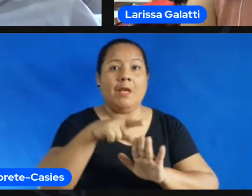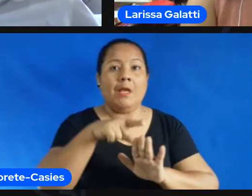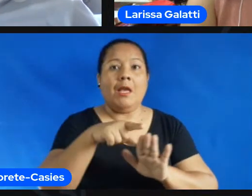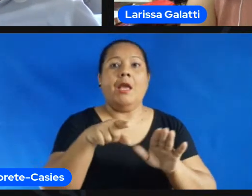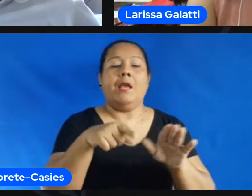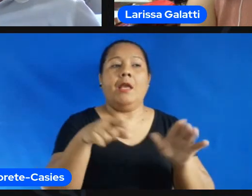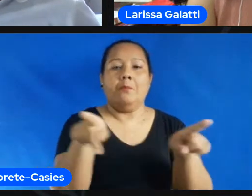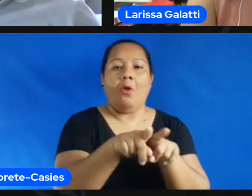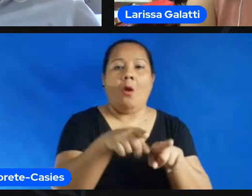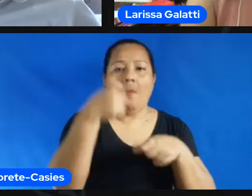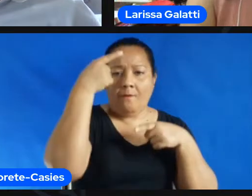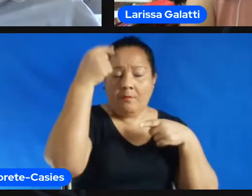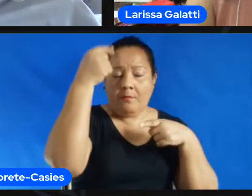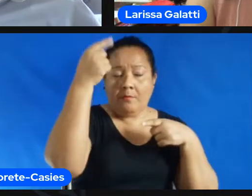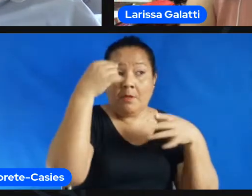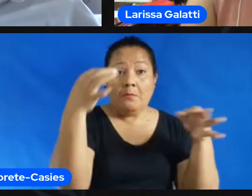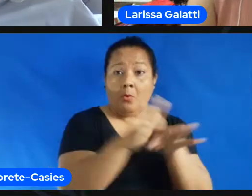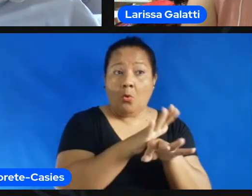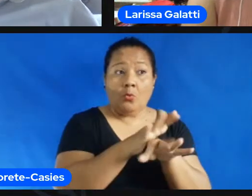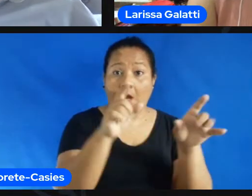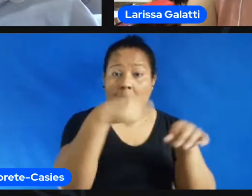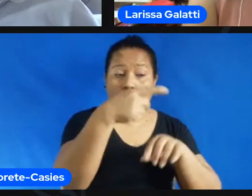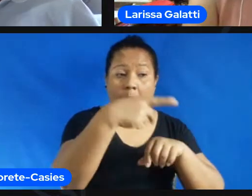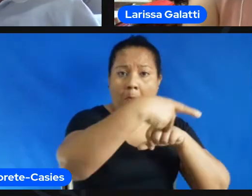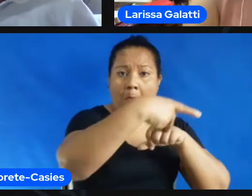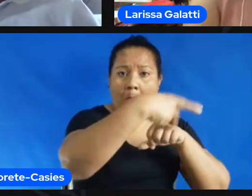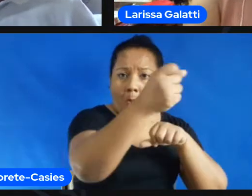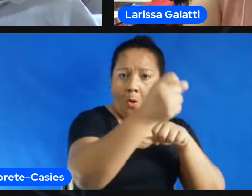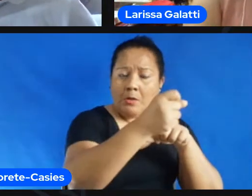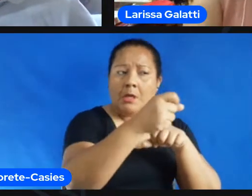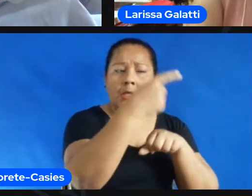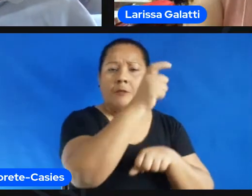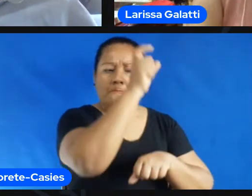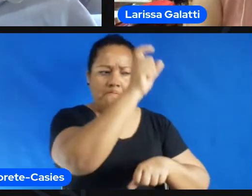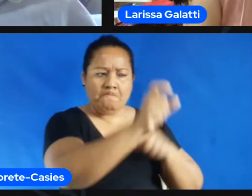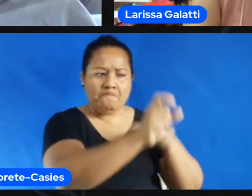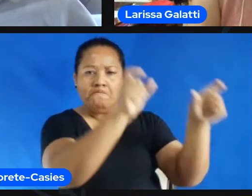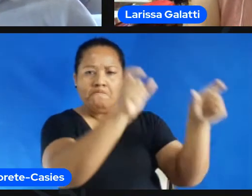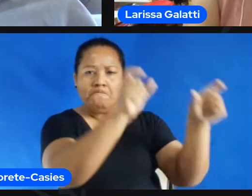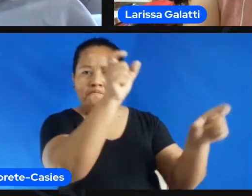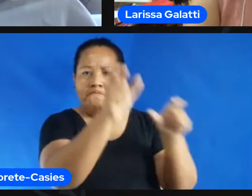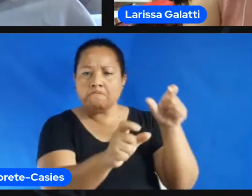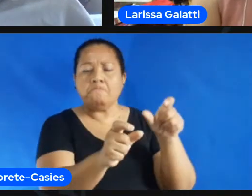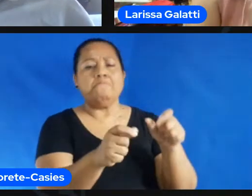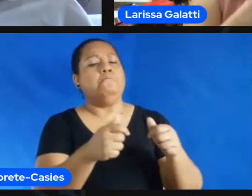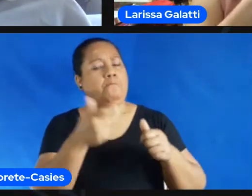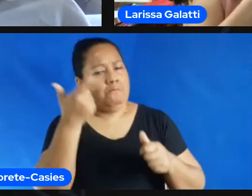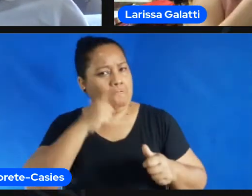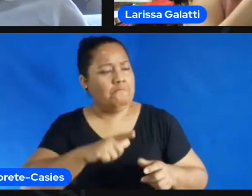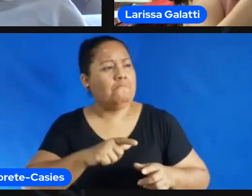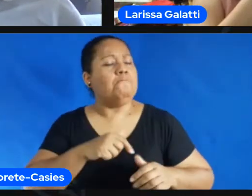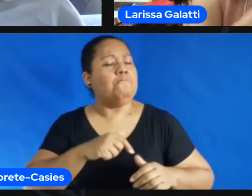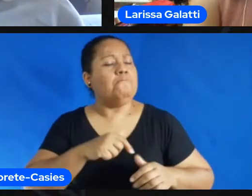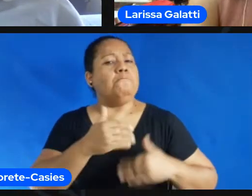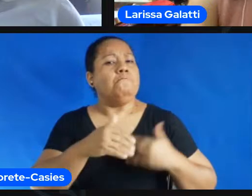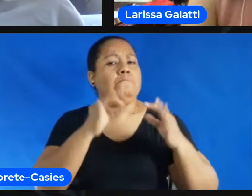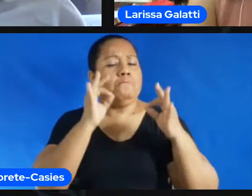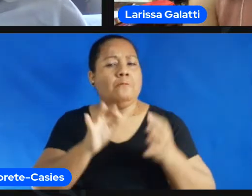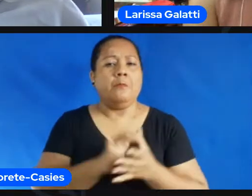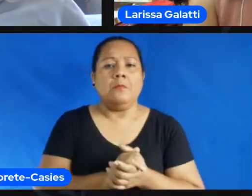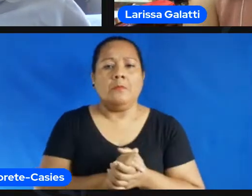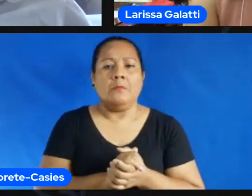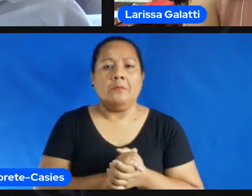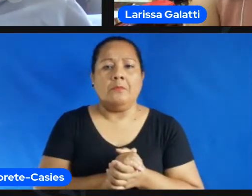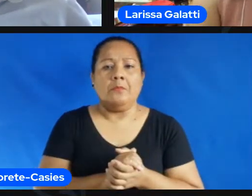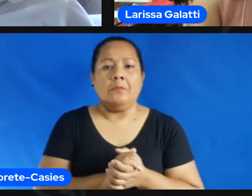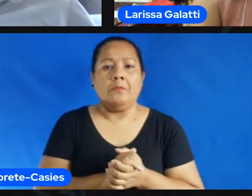qualidade melhor né e com uma postura aí de repente diferente para mercado e o professor Alisson também coloca